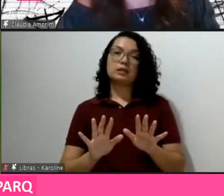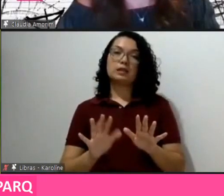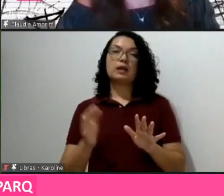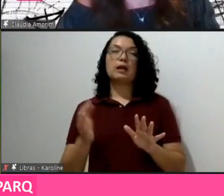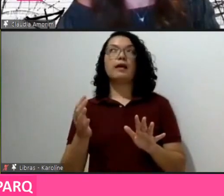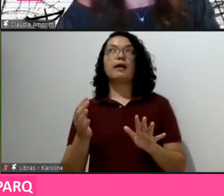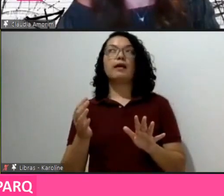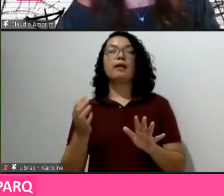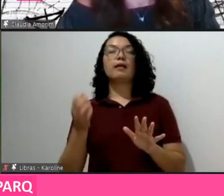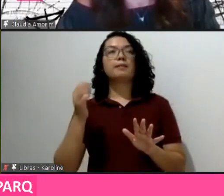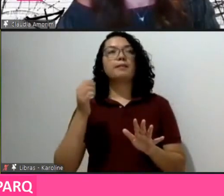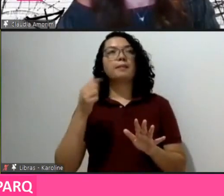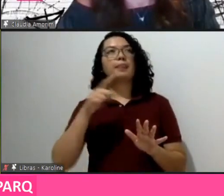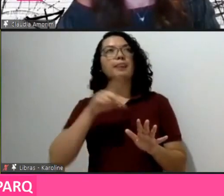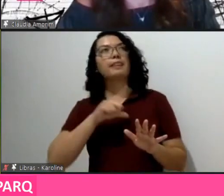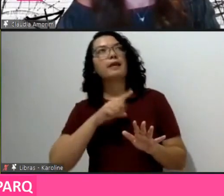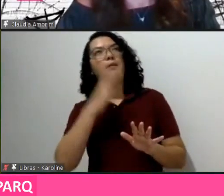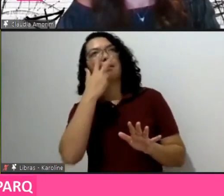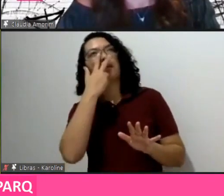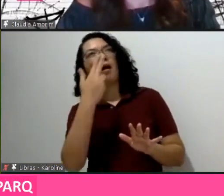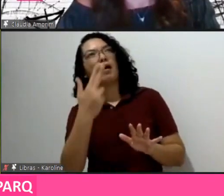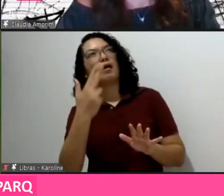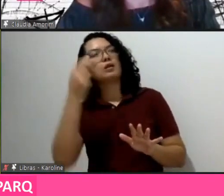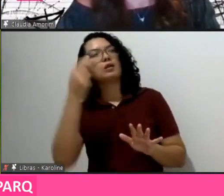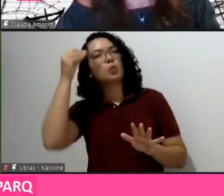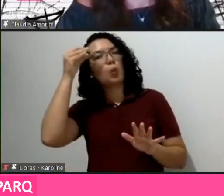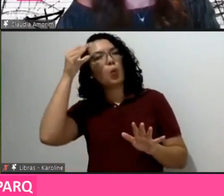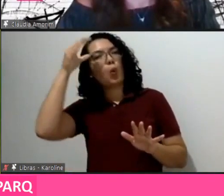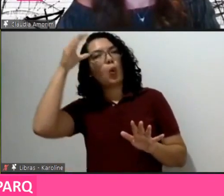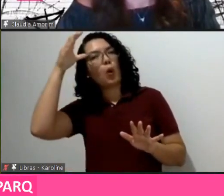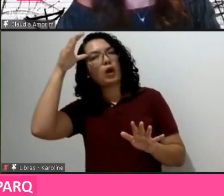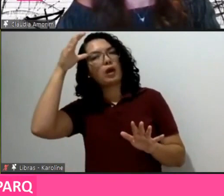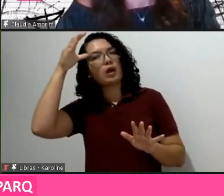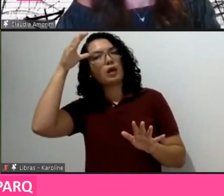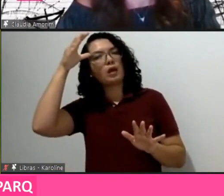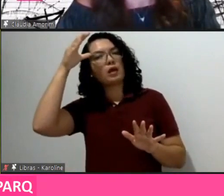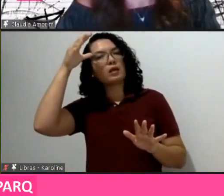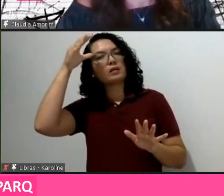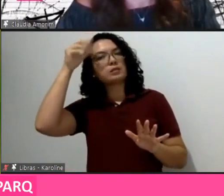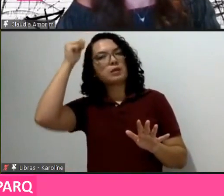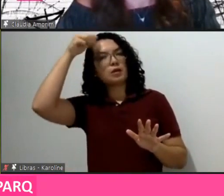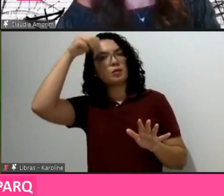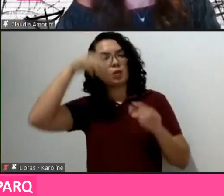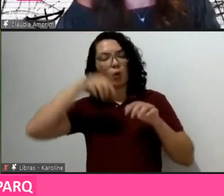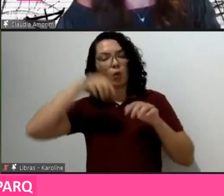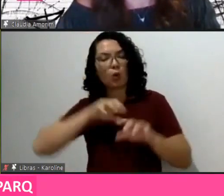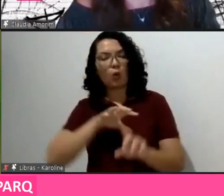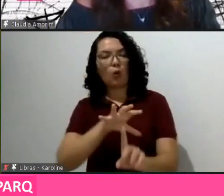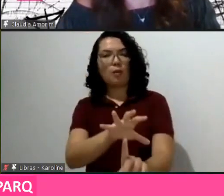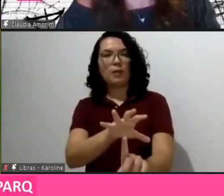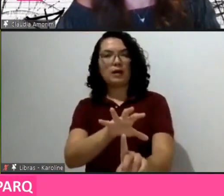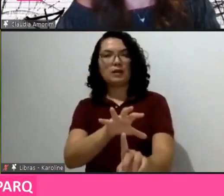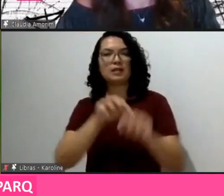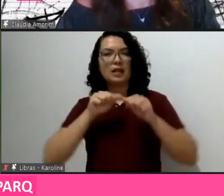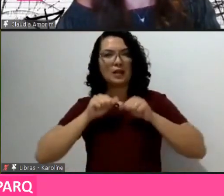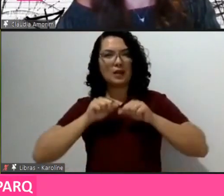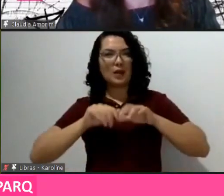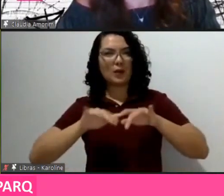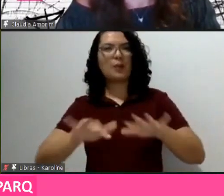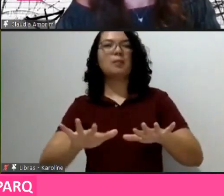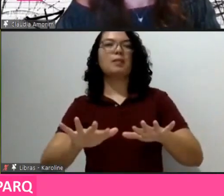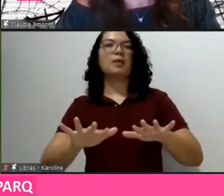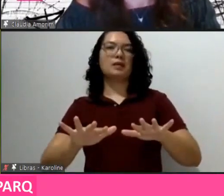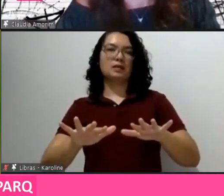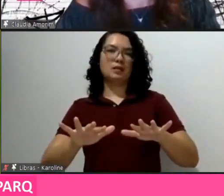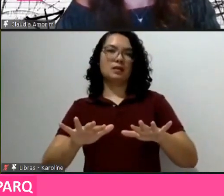só que aqui o conhecimento derrama hacia arriba, não hacia abaixo, e são os pequenos os que estão dando clases aos grandes, e isso está enriquecendo as